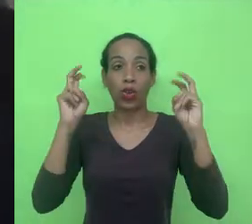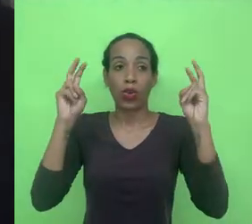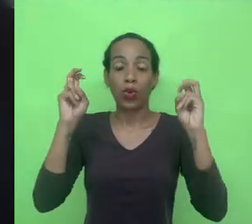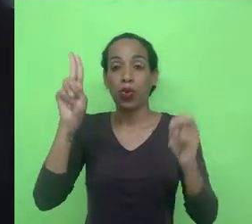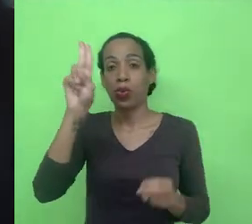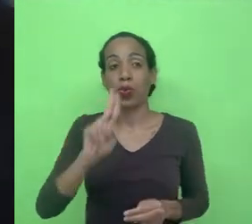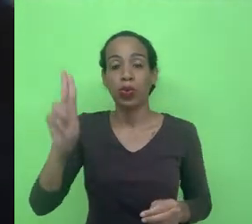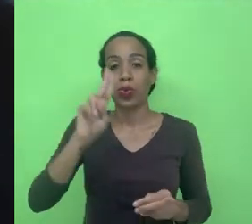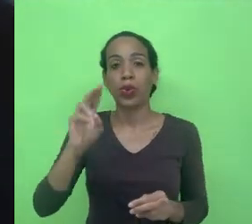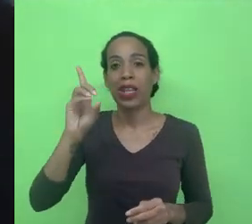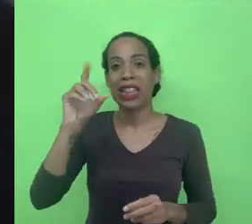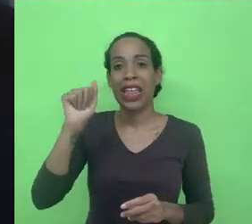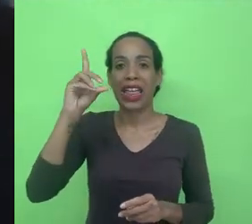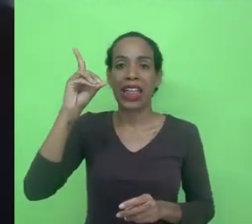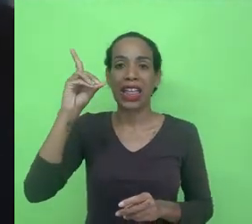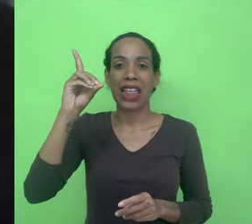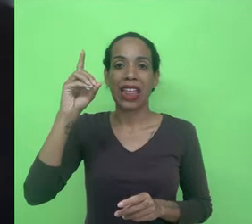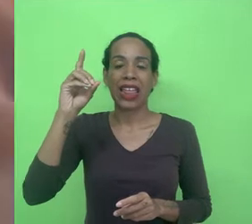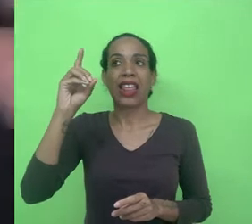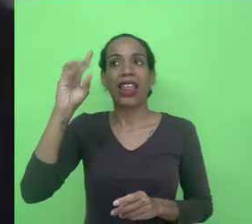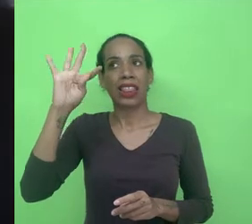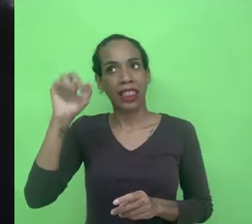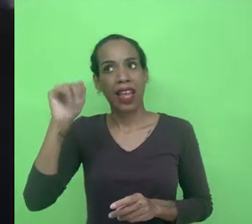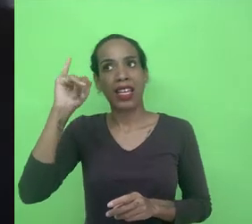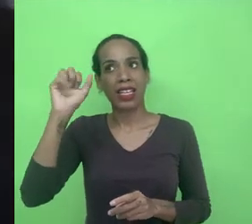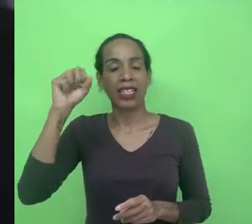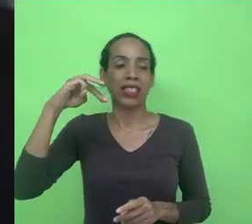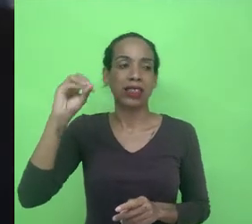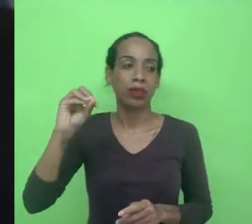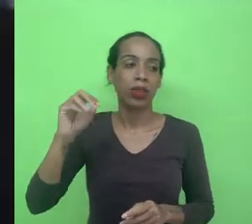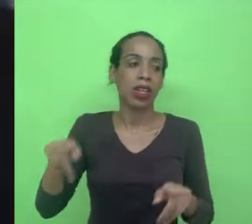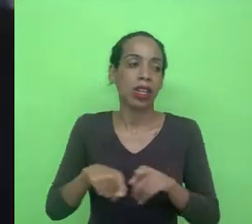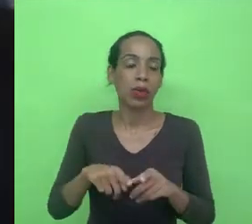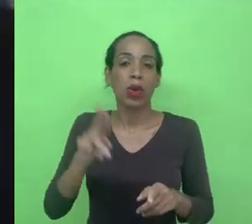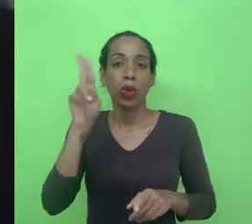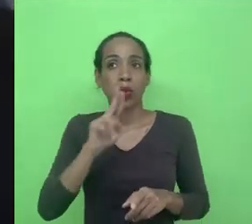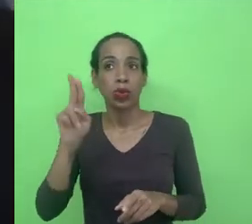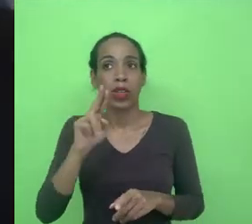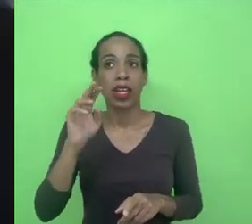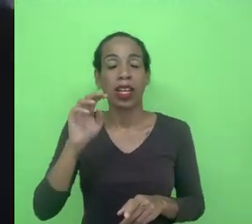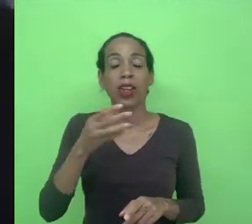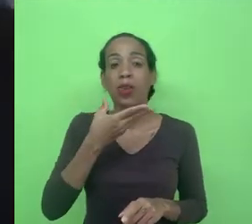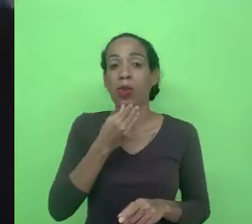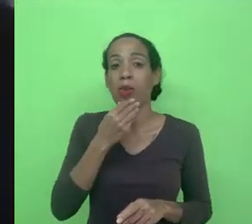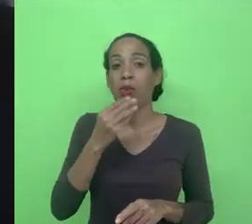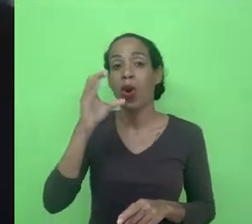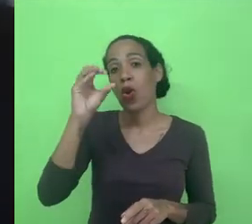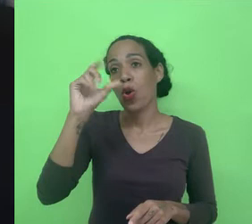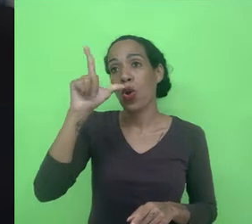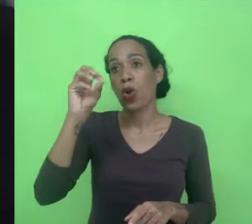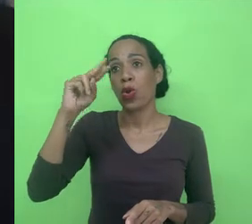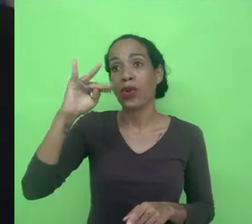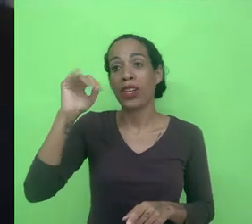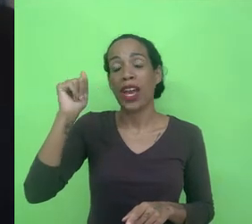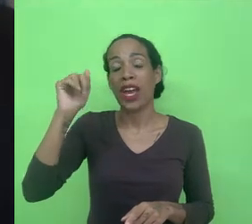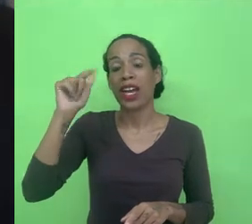o dataísmo ele também é um termo usado por Nick Caldry e Merrias quando eles vão falar sobre o colonialismo de dados porque